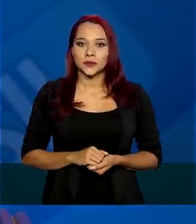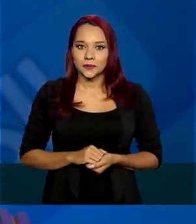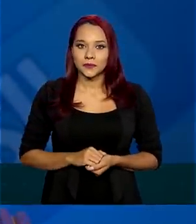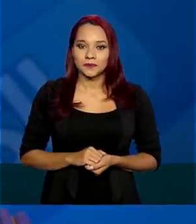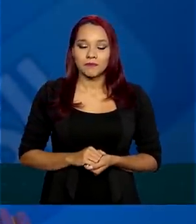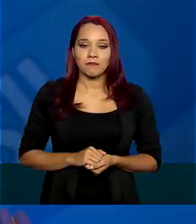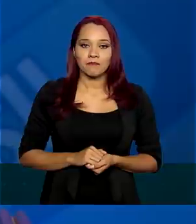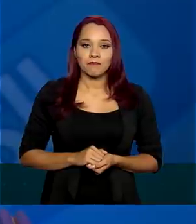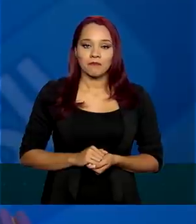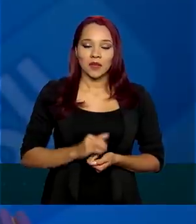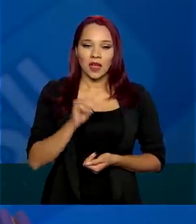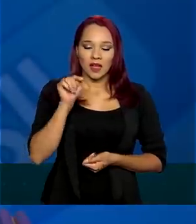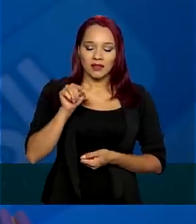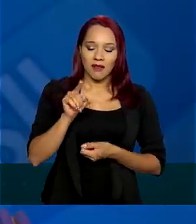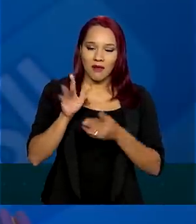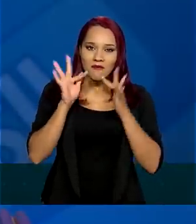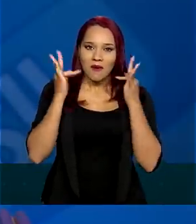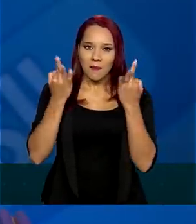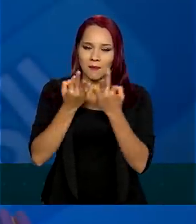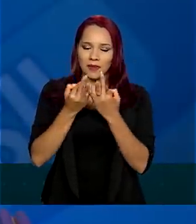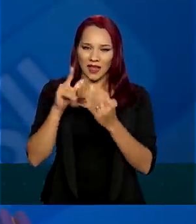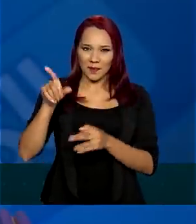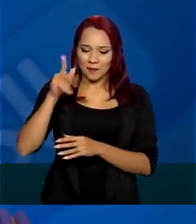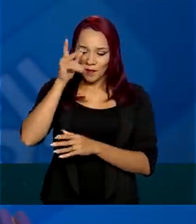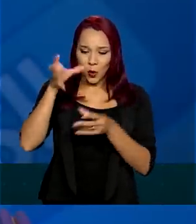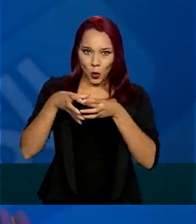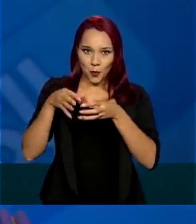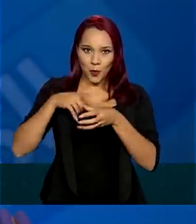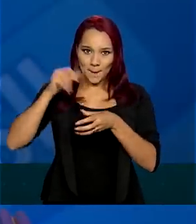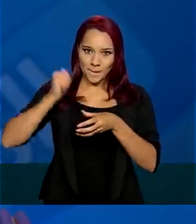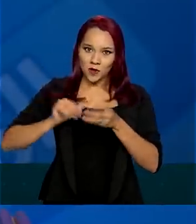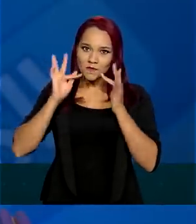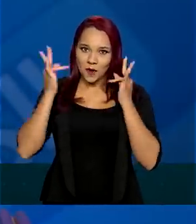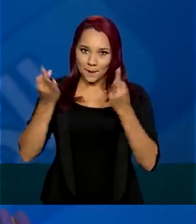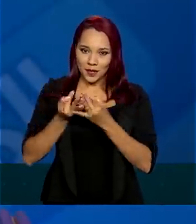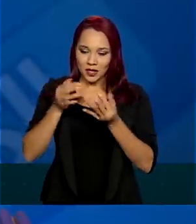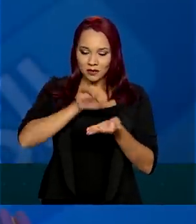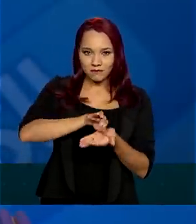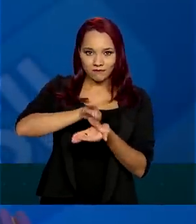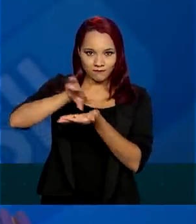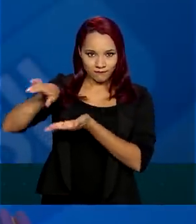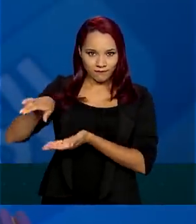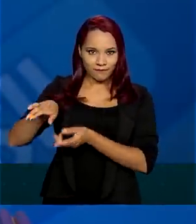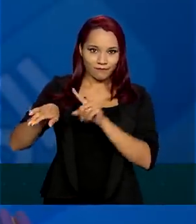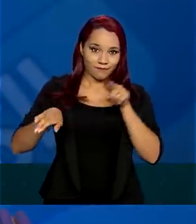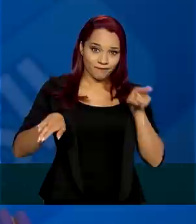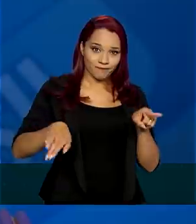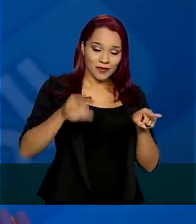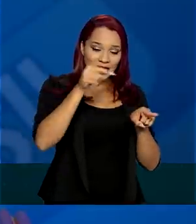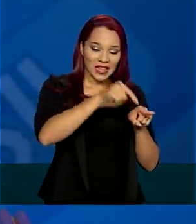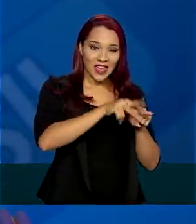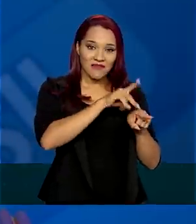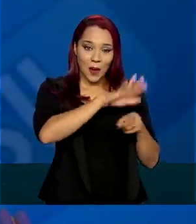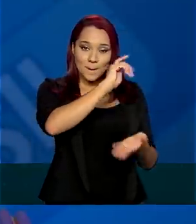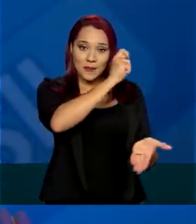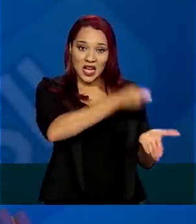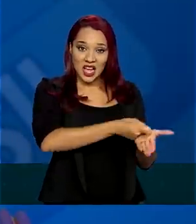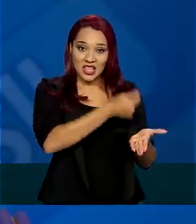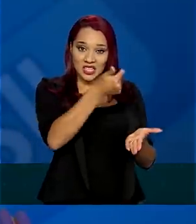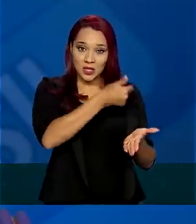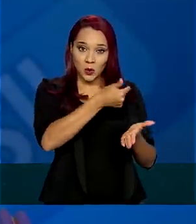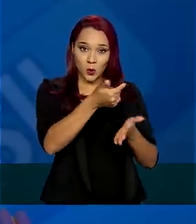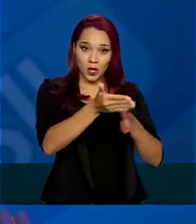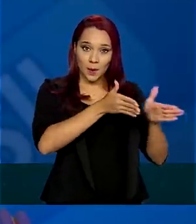Tirando as famílias do Bolsa Família, para aproximadamente mais de 20 milhões de brasileiros, nós vamos pagar a segunda